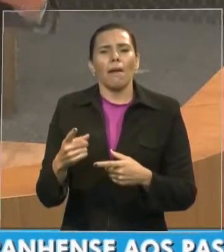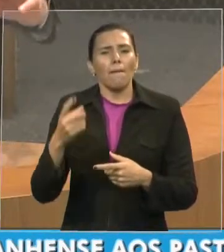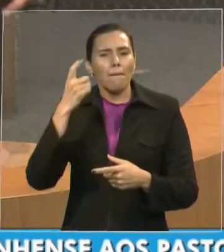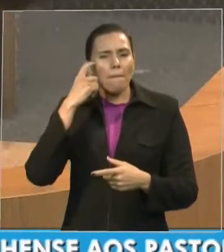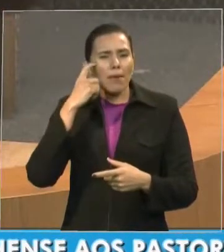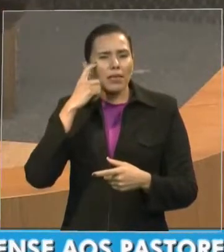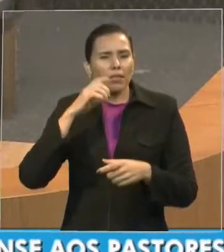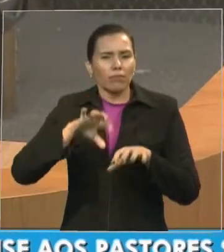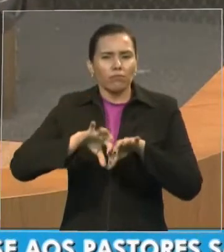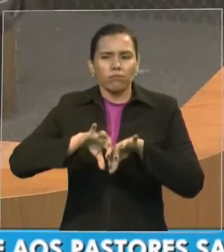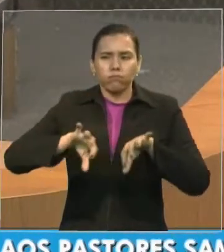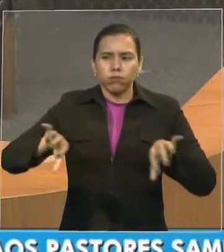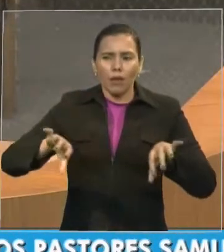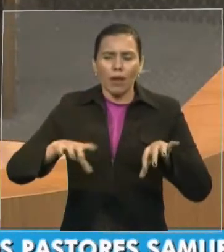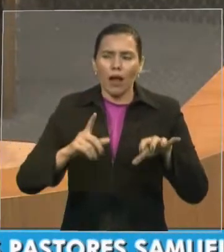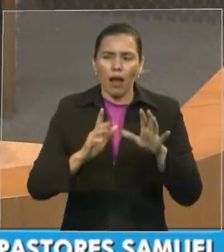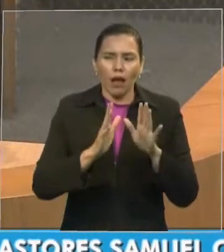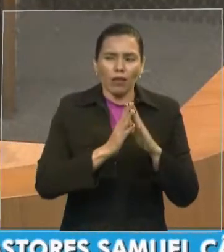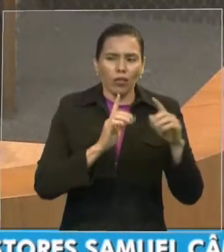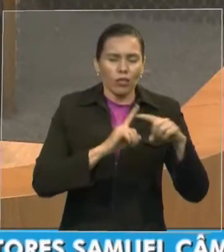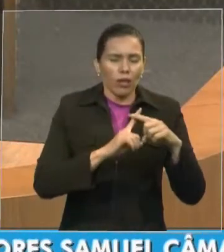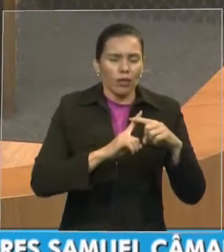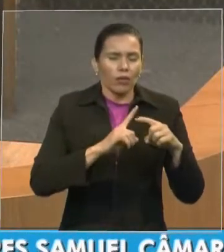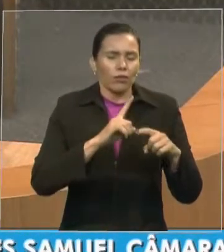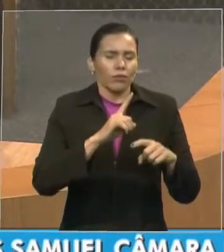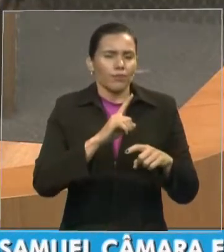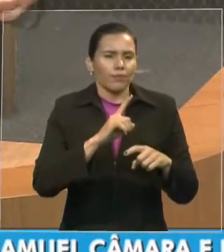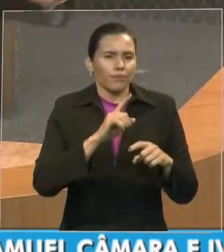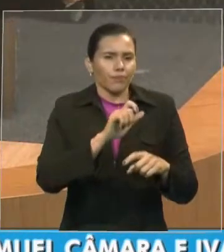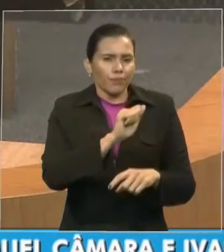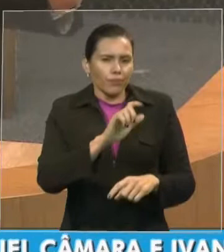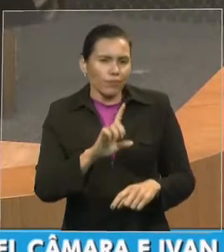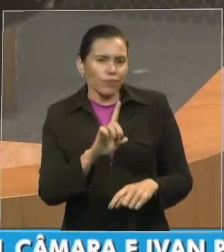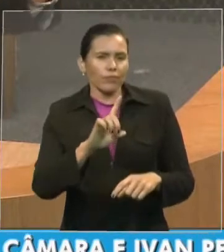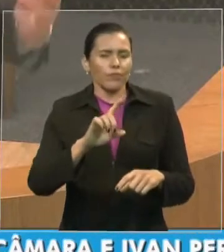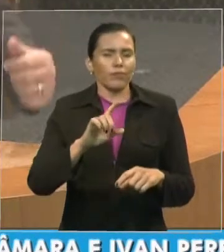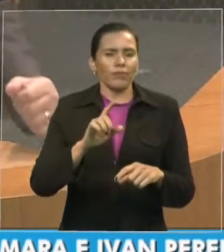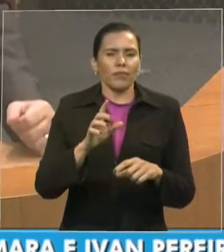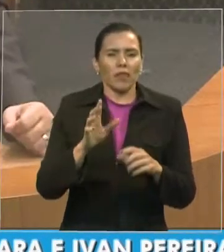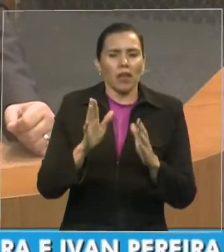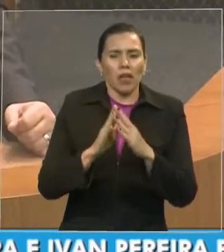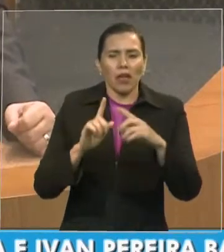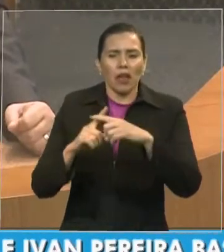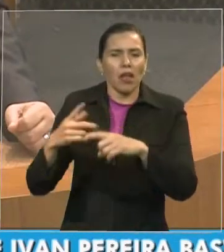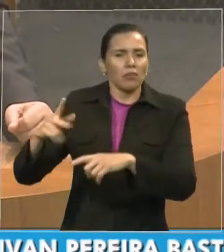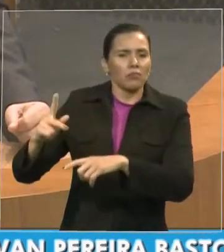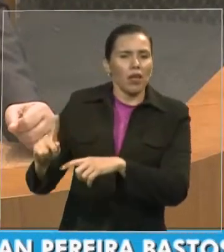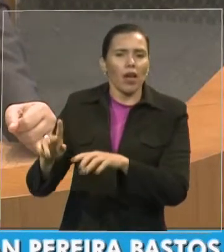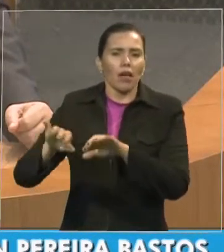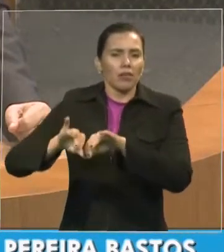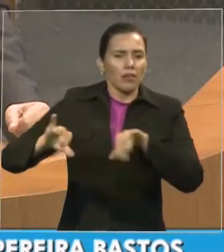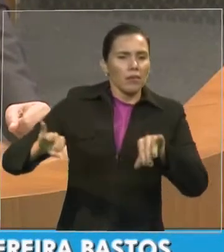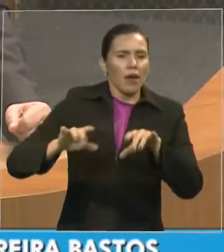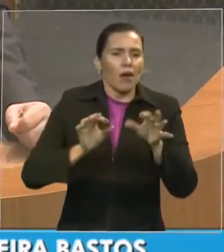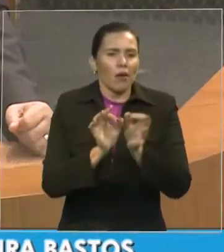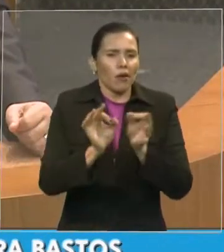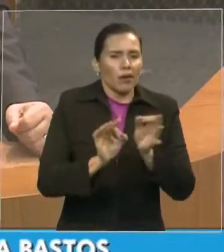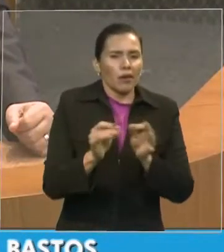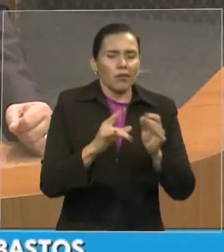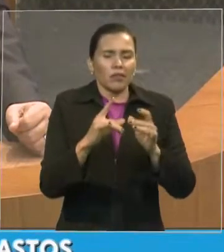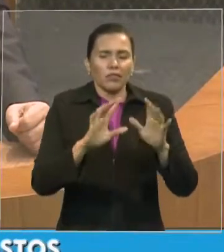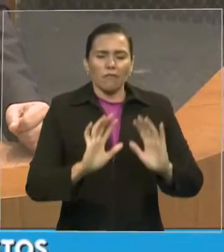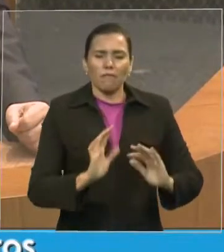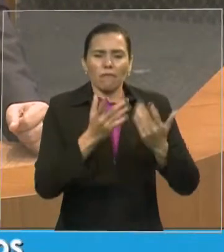de nos mobilizar mais, às vezes, quer nos separar como família e como irmão, e, às vezes,